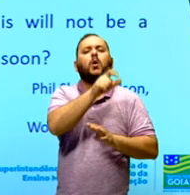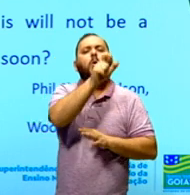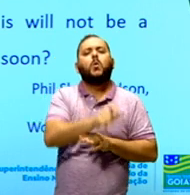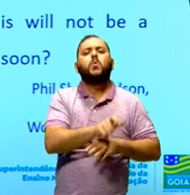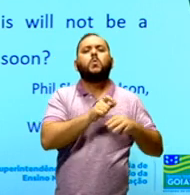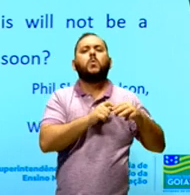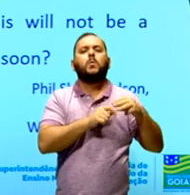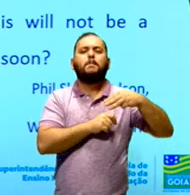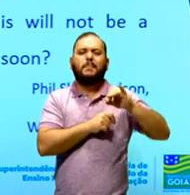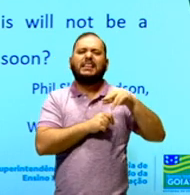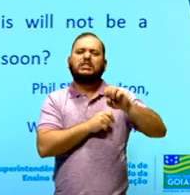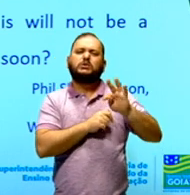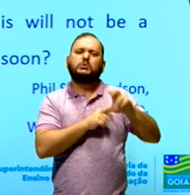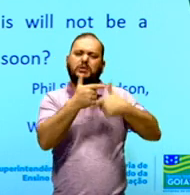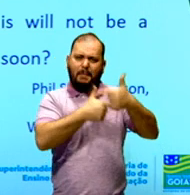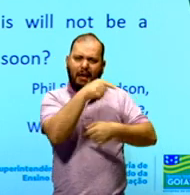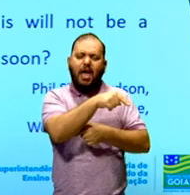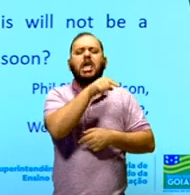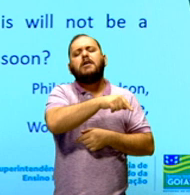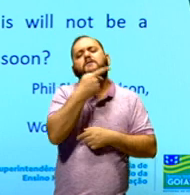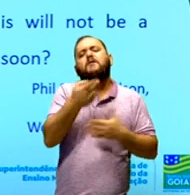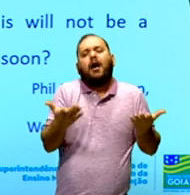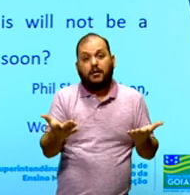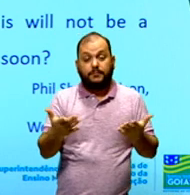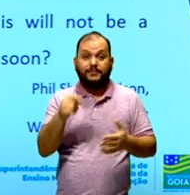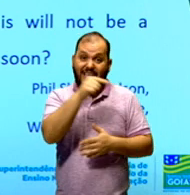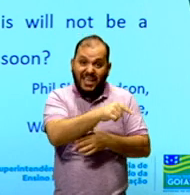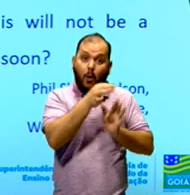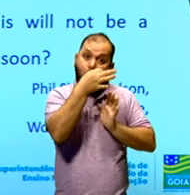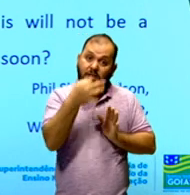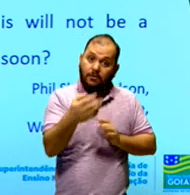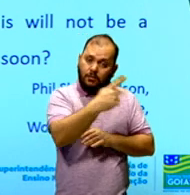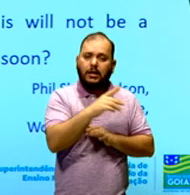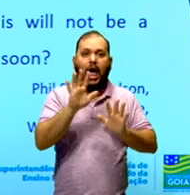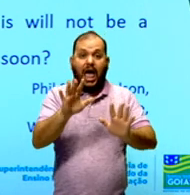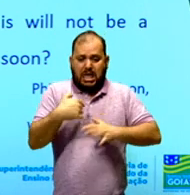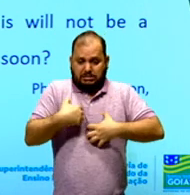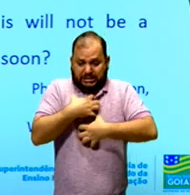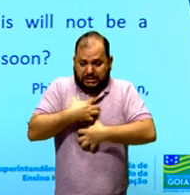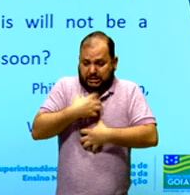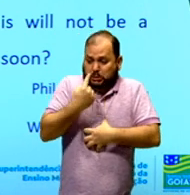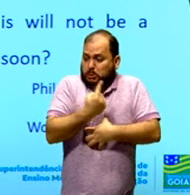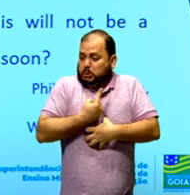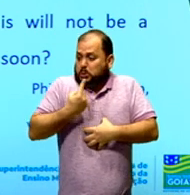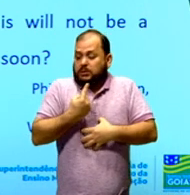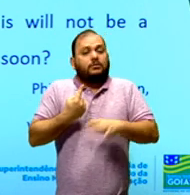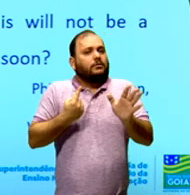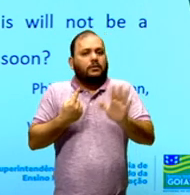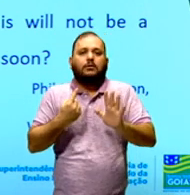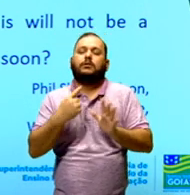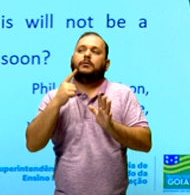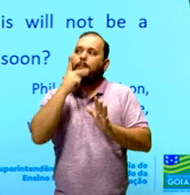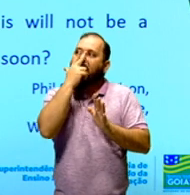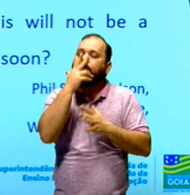não estou sozinho, em ficar confuso e preocupado sobre o novo slogan do governo.